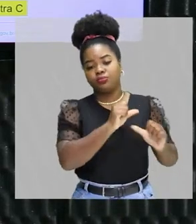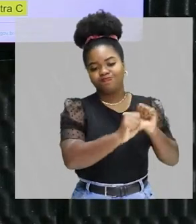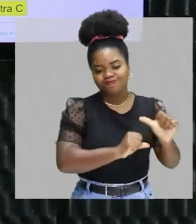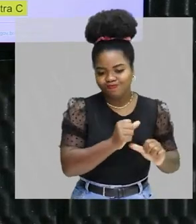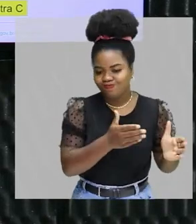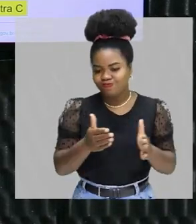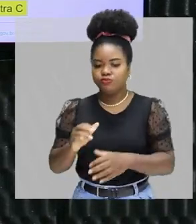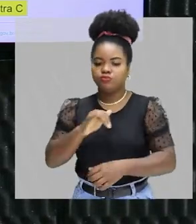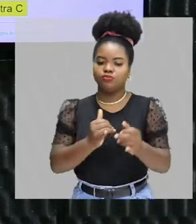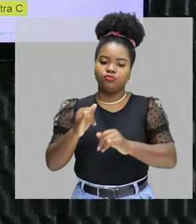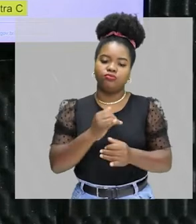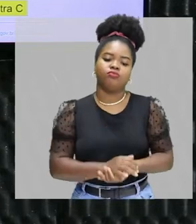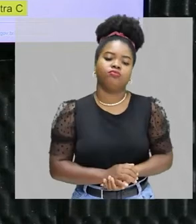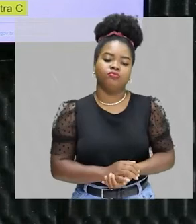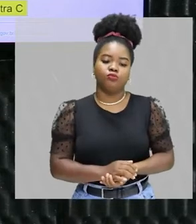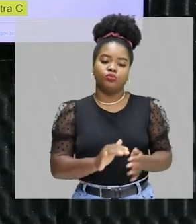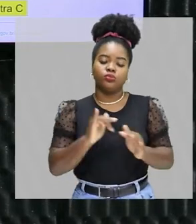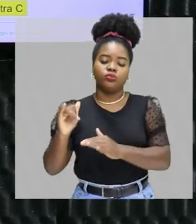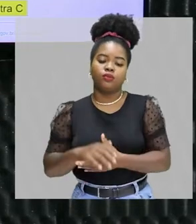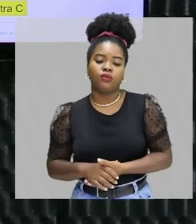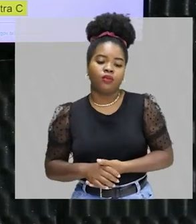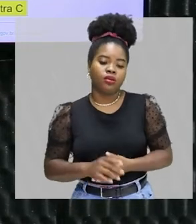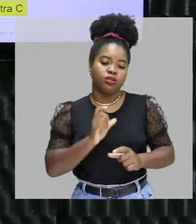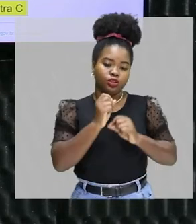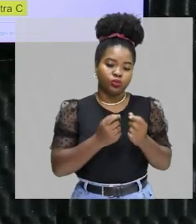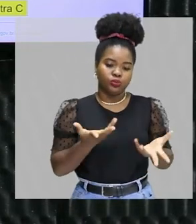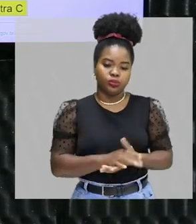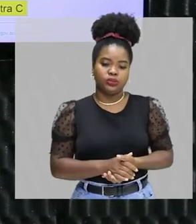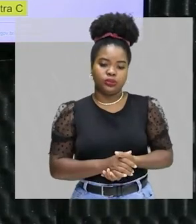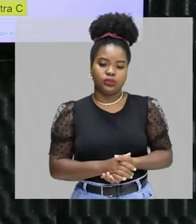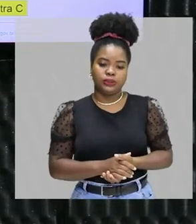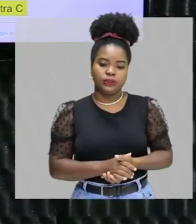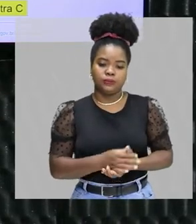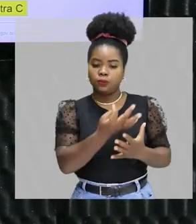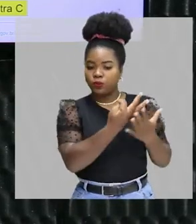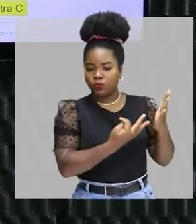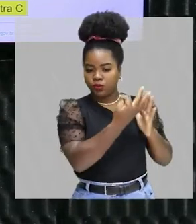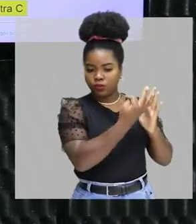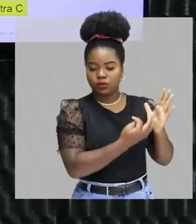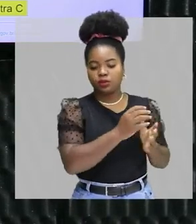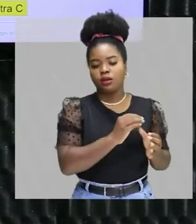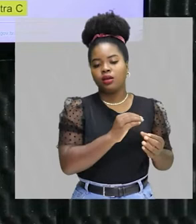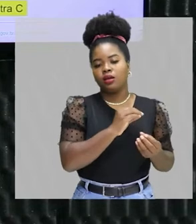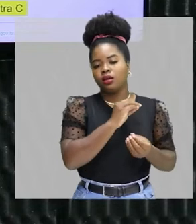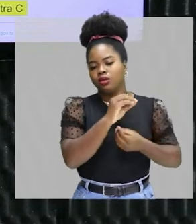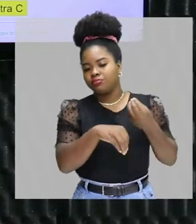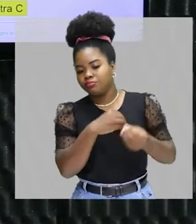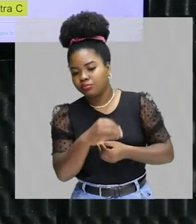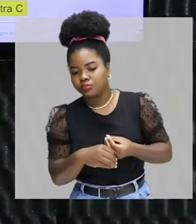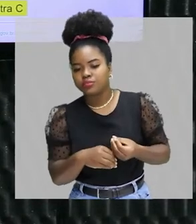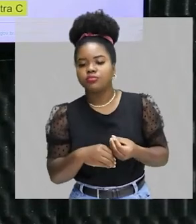químico. Olha só. Eu destaquei aqui uma parte do texto. A mistura é passada em